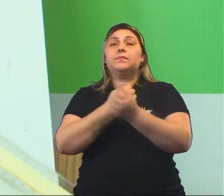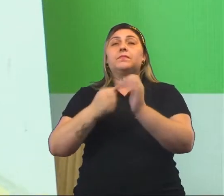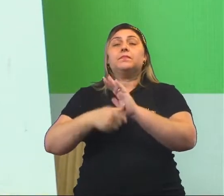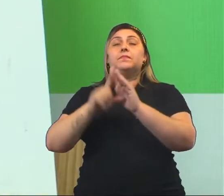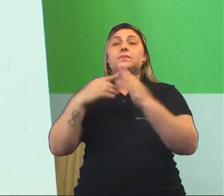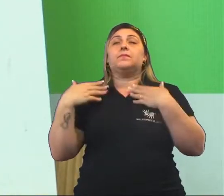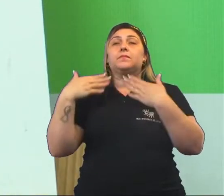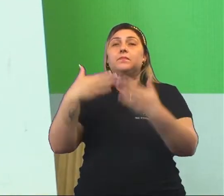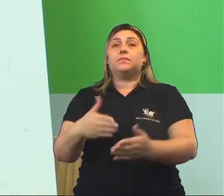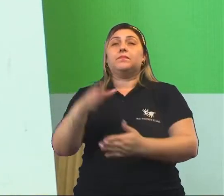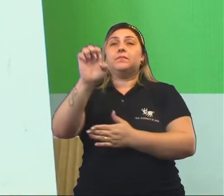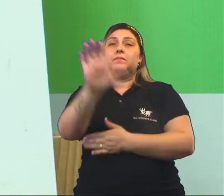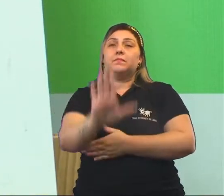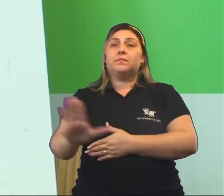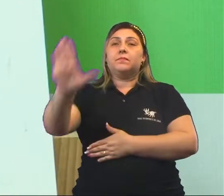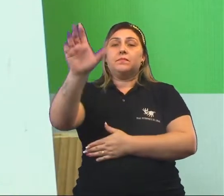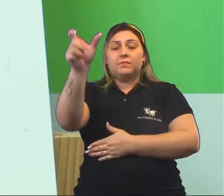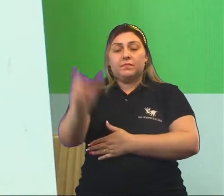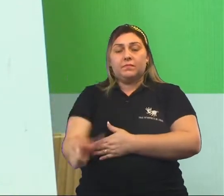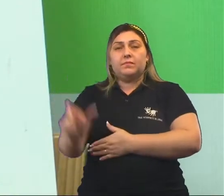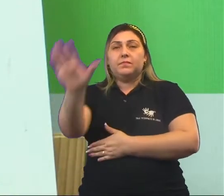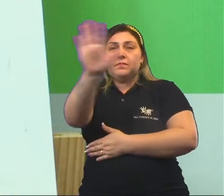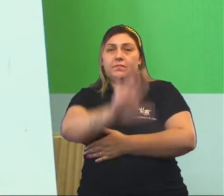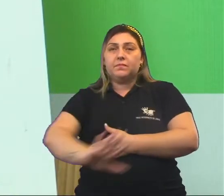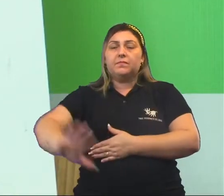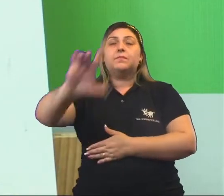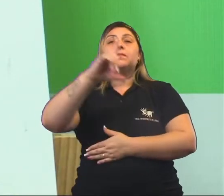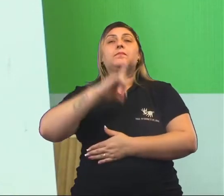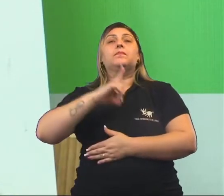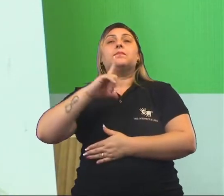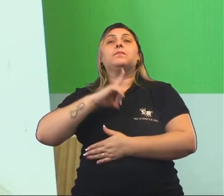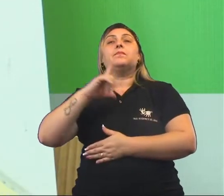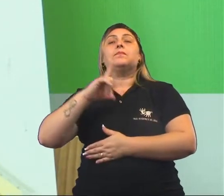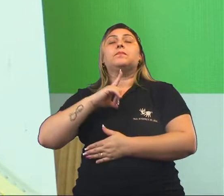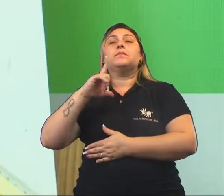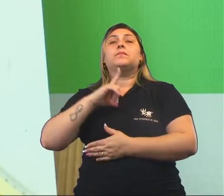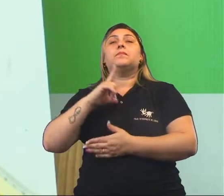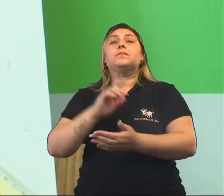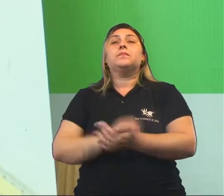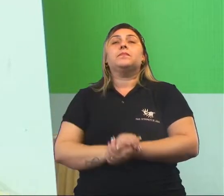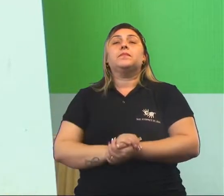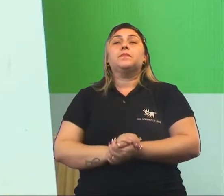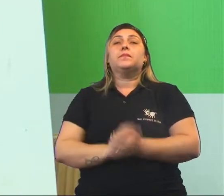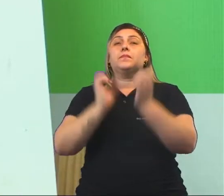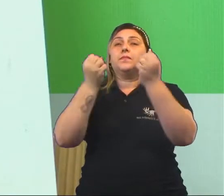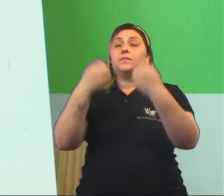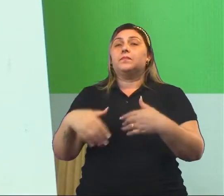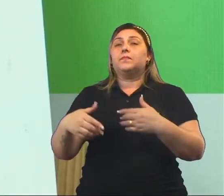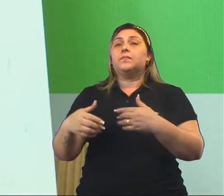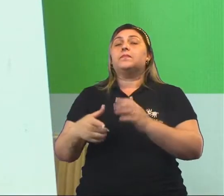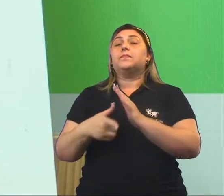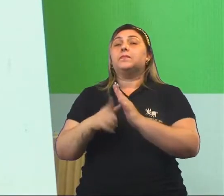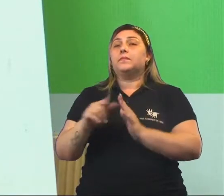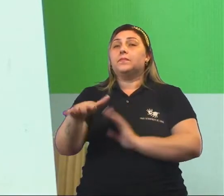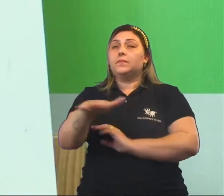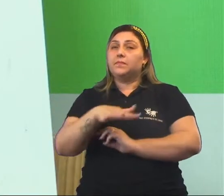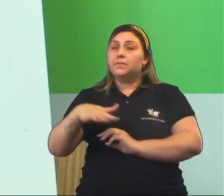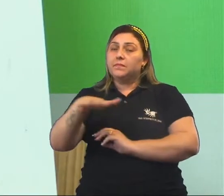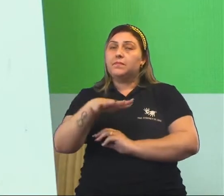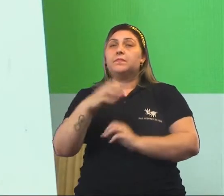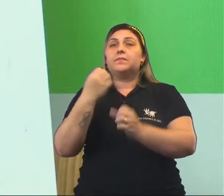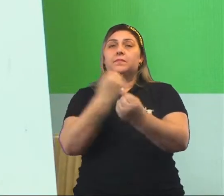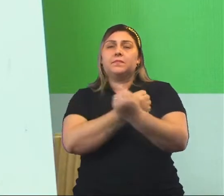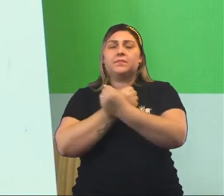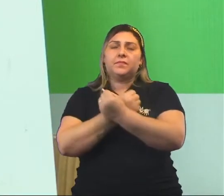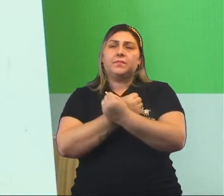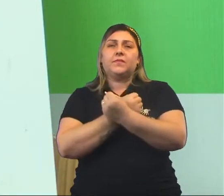da chegada dos europeus. Em geral, ela ocorria pelos motivos citados anteriormente. Cada sociedade tratava seus